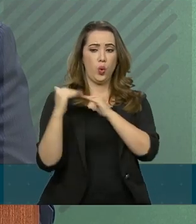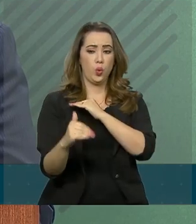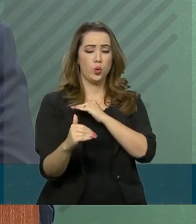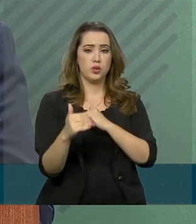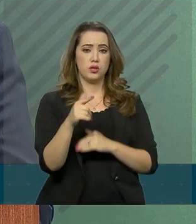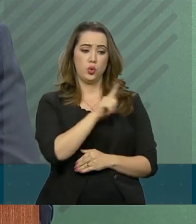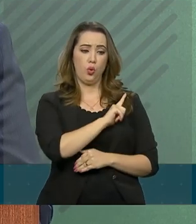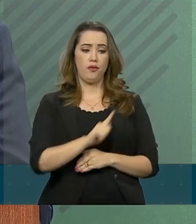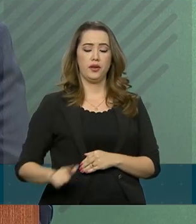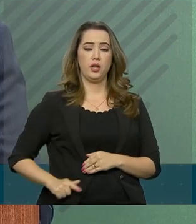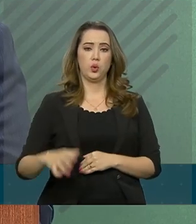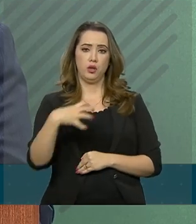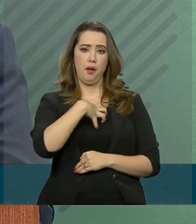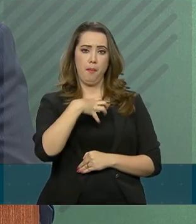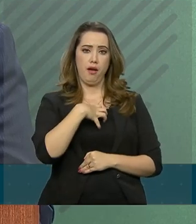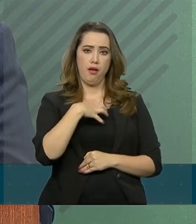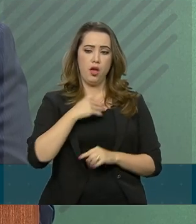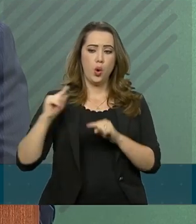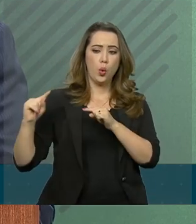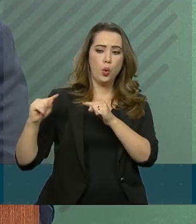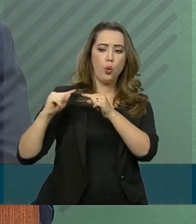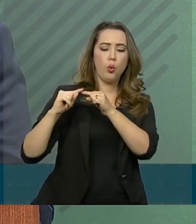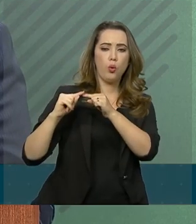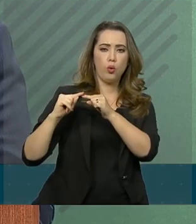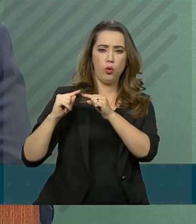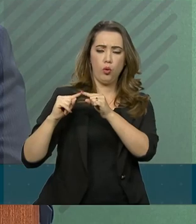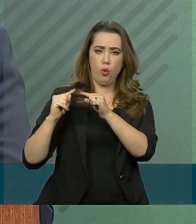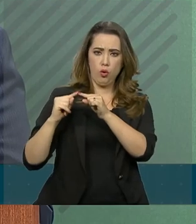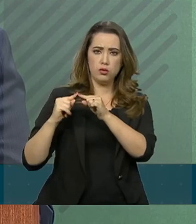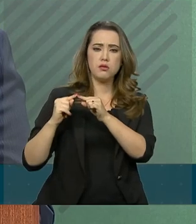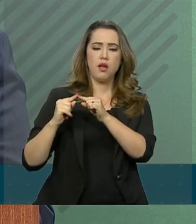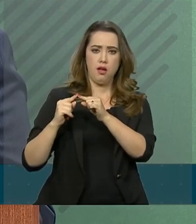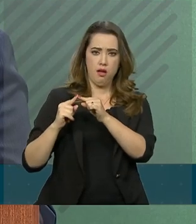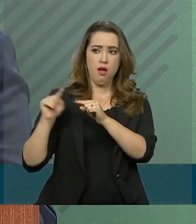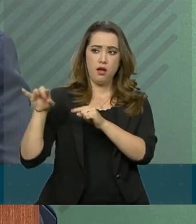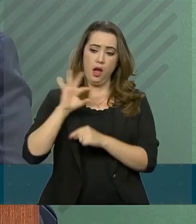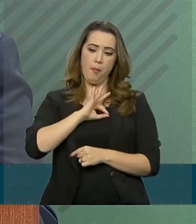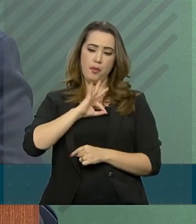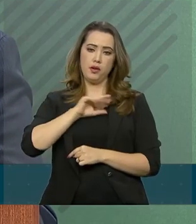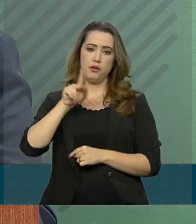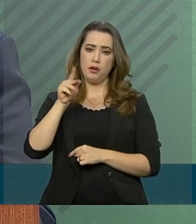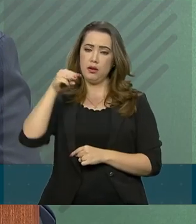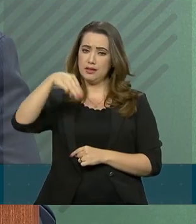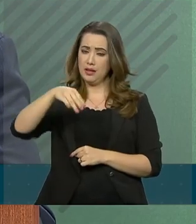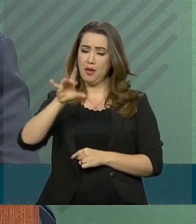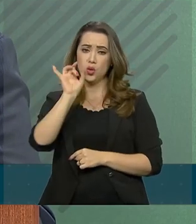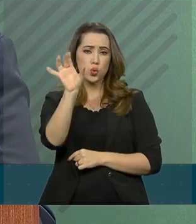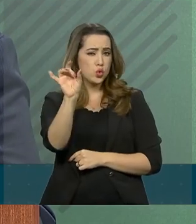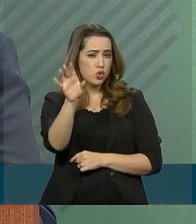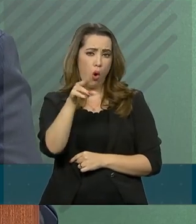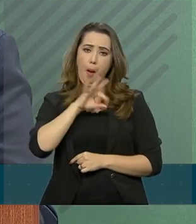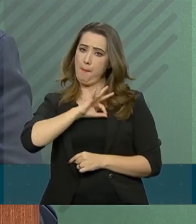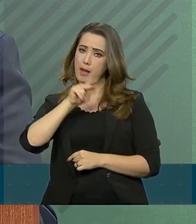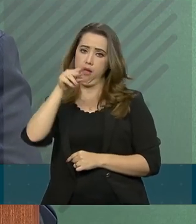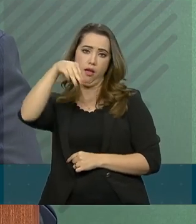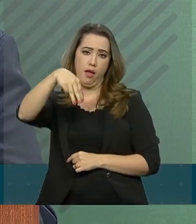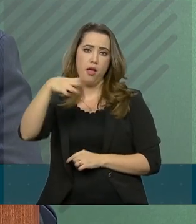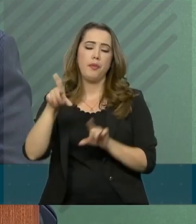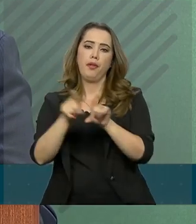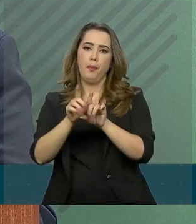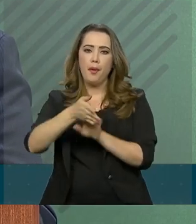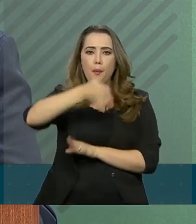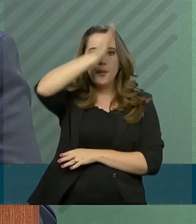Bahia em atender à solicitação para que a polícia militar, mas não apenas a polícia militar, os